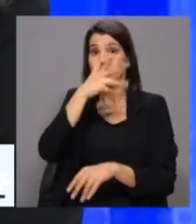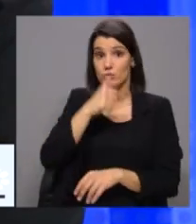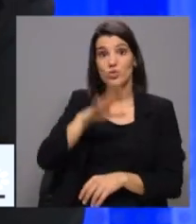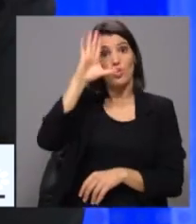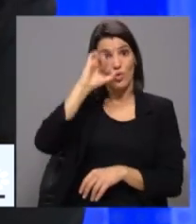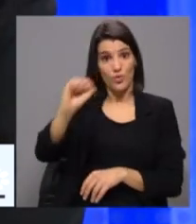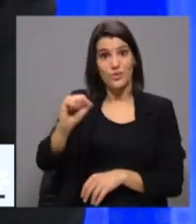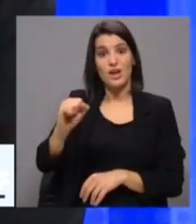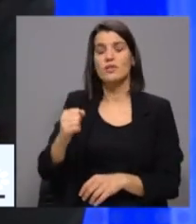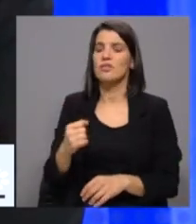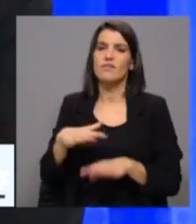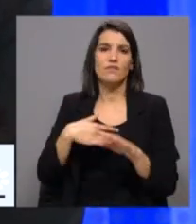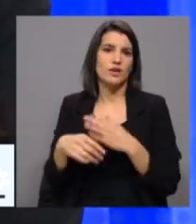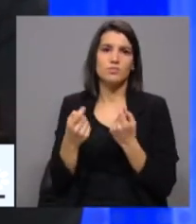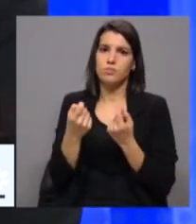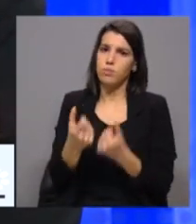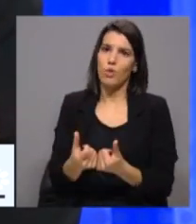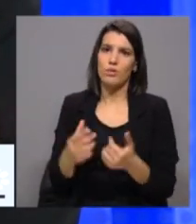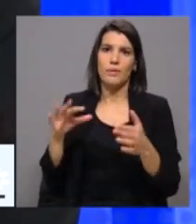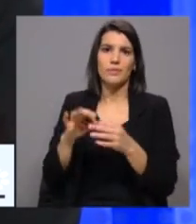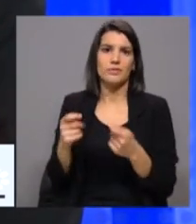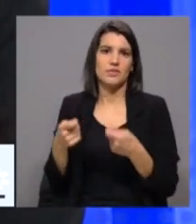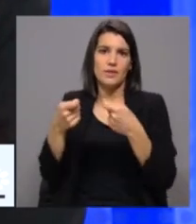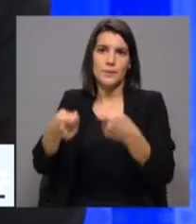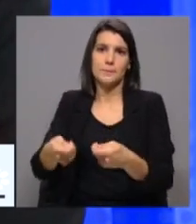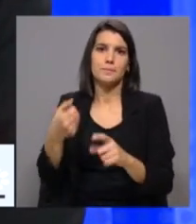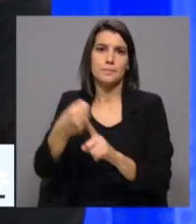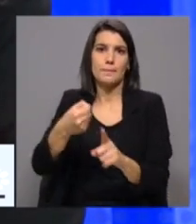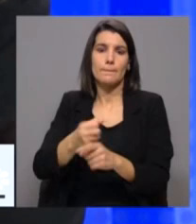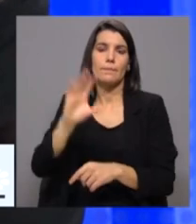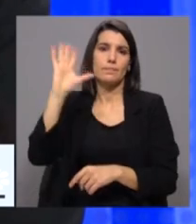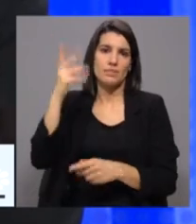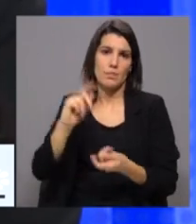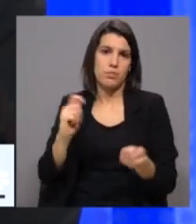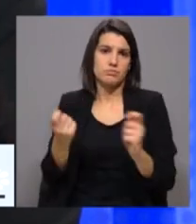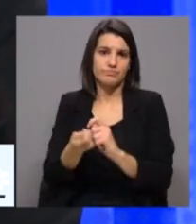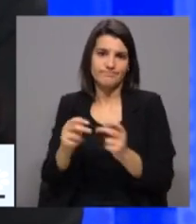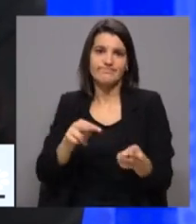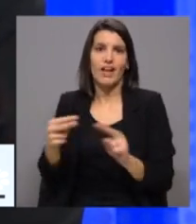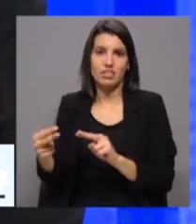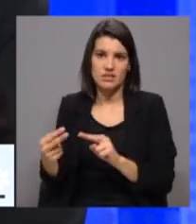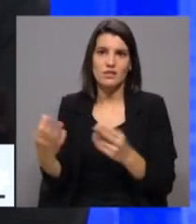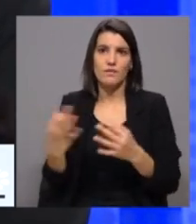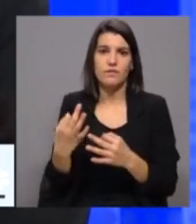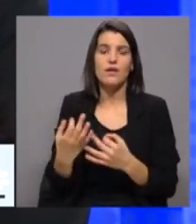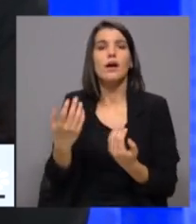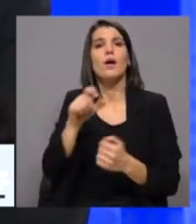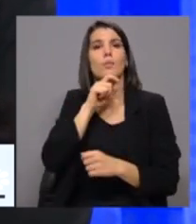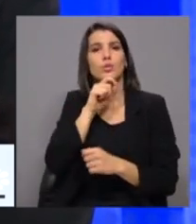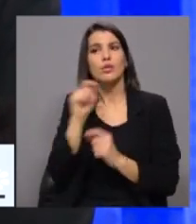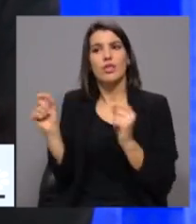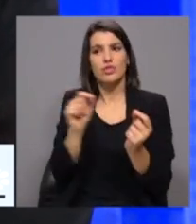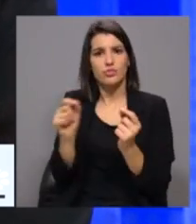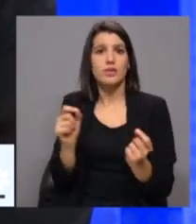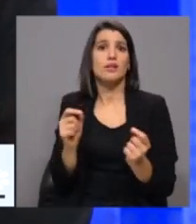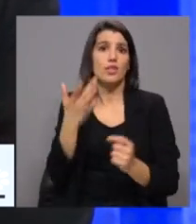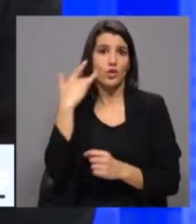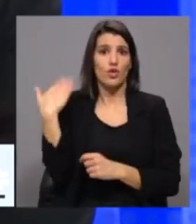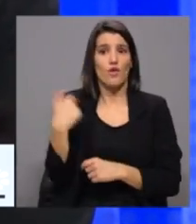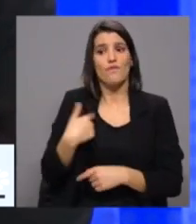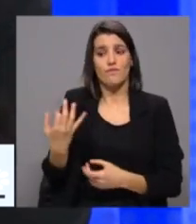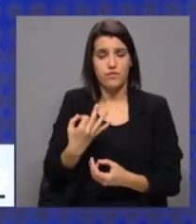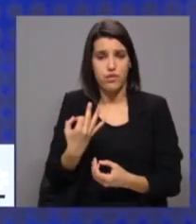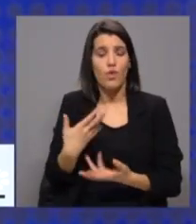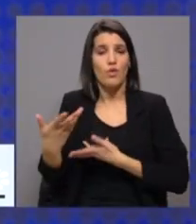muito pouco ambicioso em matéria de investimento no combate às alterações climáticas, aliás tive a oportunidade de discutir isso com o António Costa, e